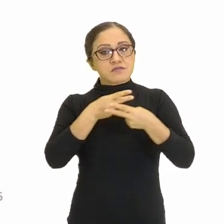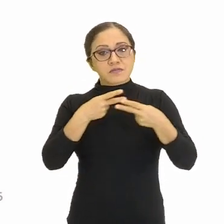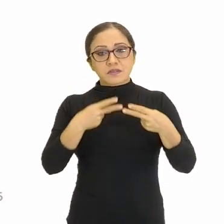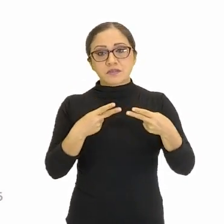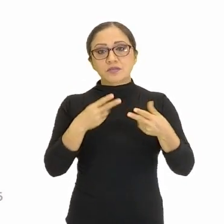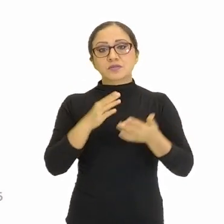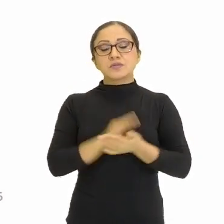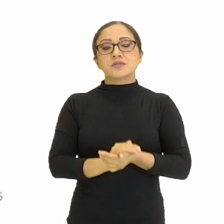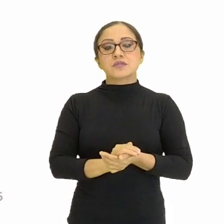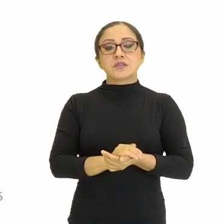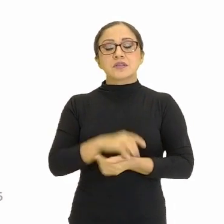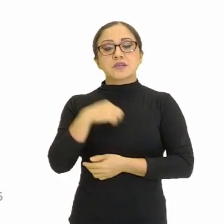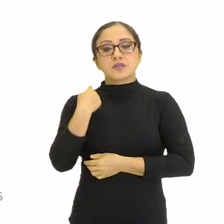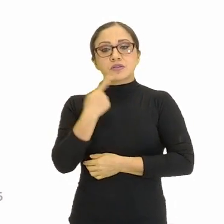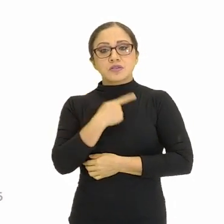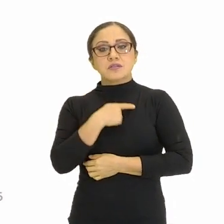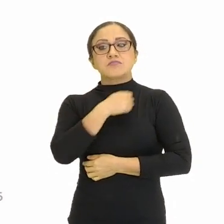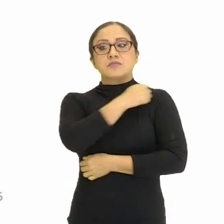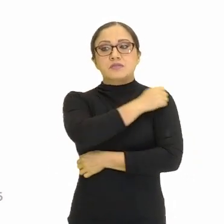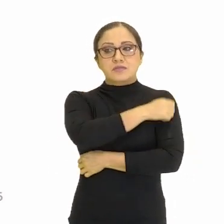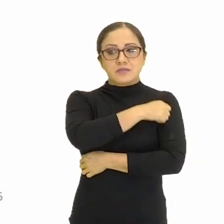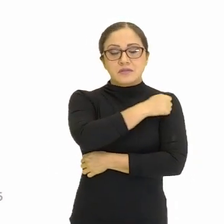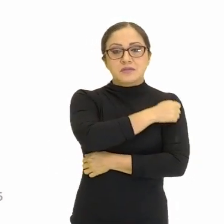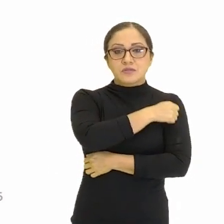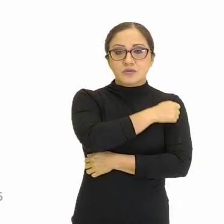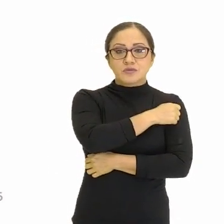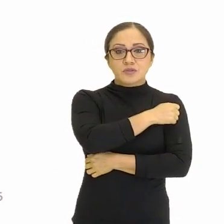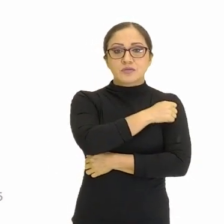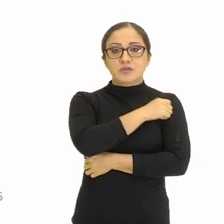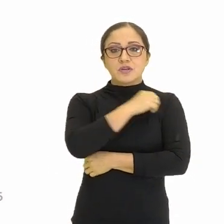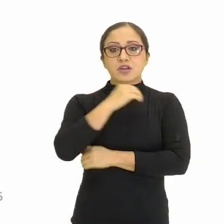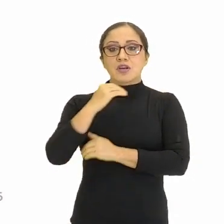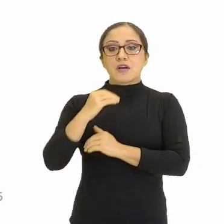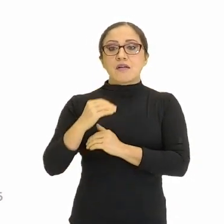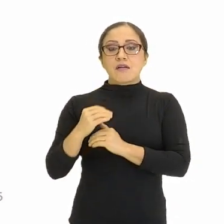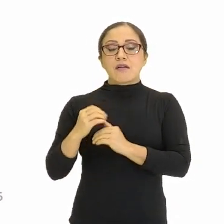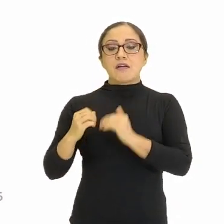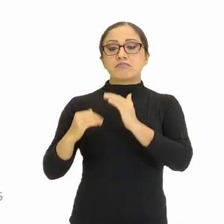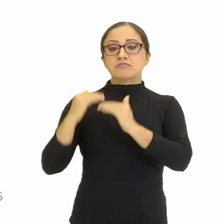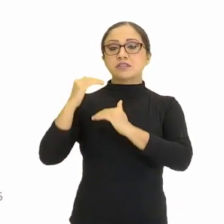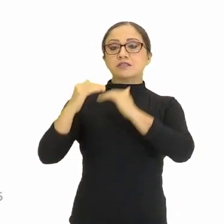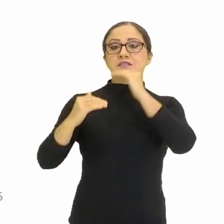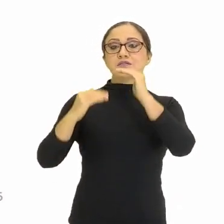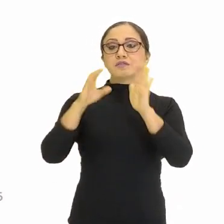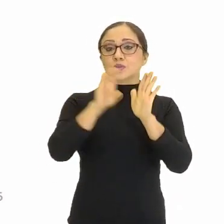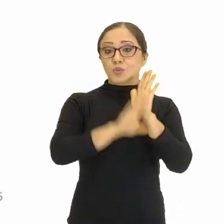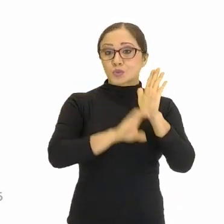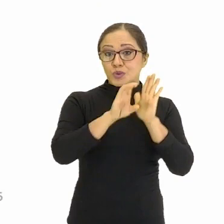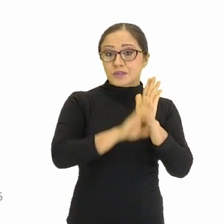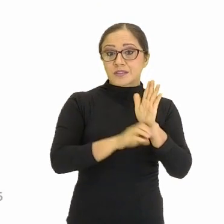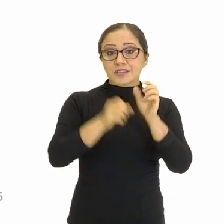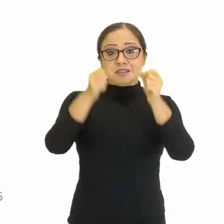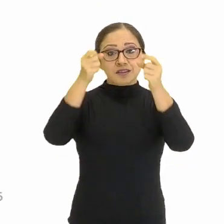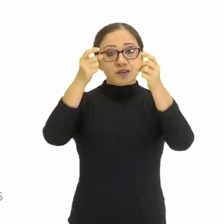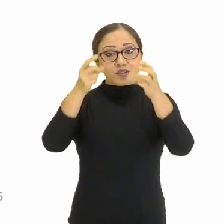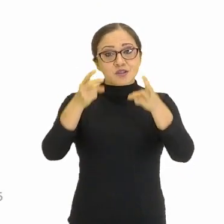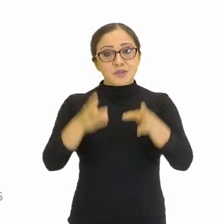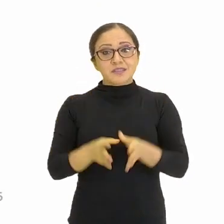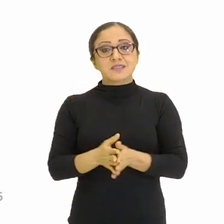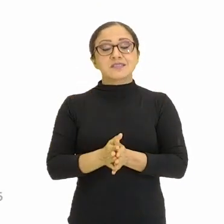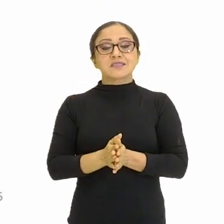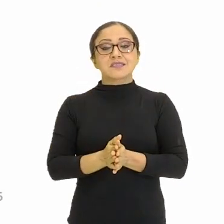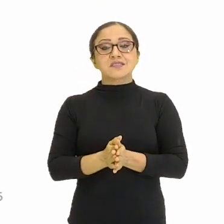aí a gente tem o nosso aluno, pode ter o nosso aluno, construindo um conceito ou uma explicação para determinado fenômeno que nós